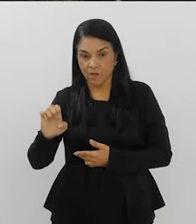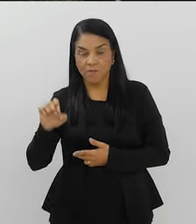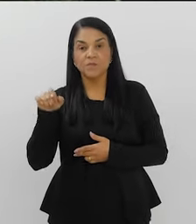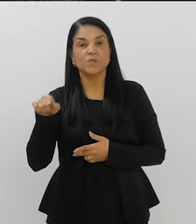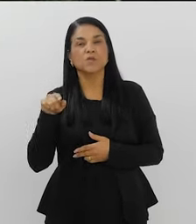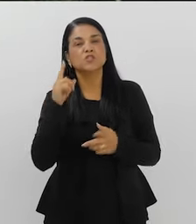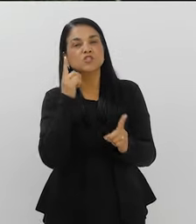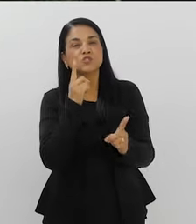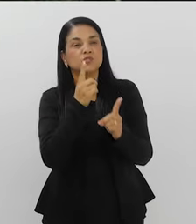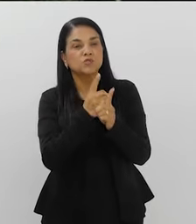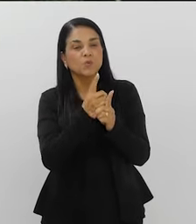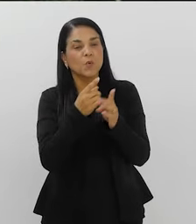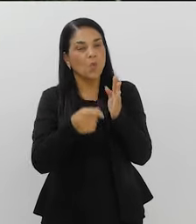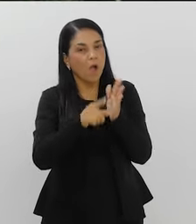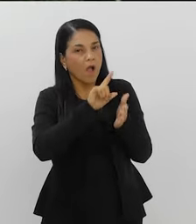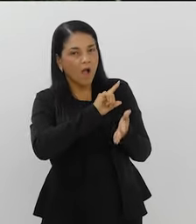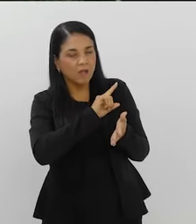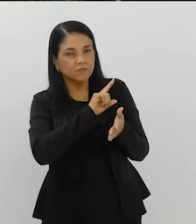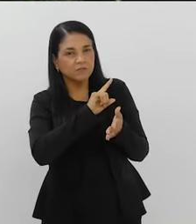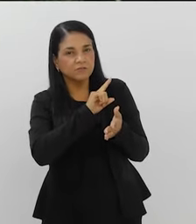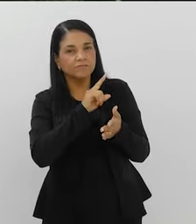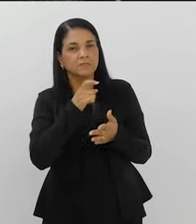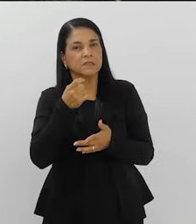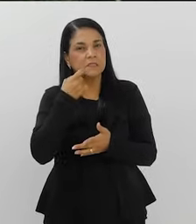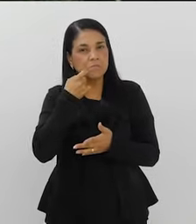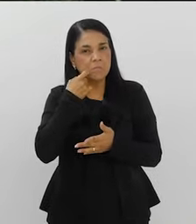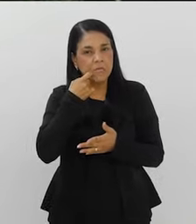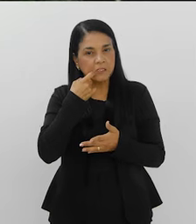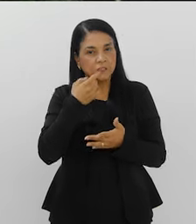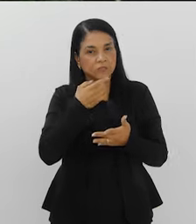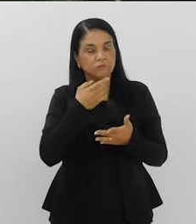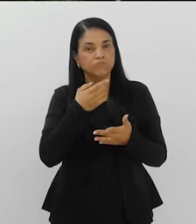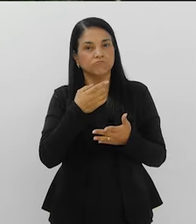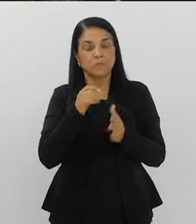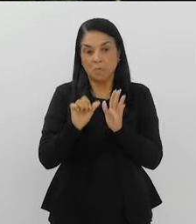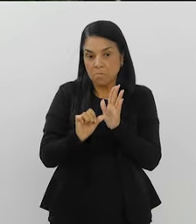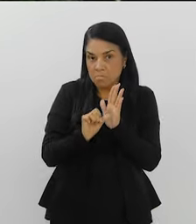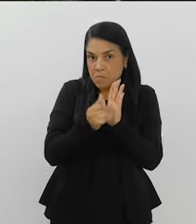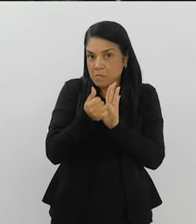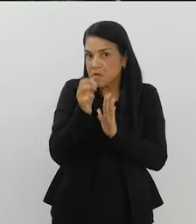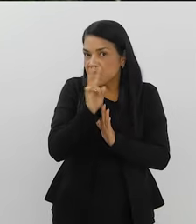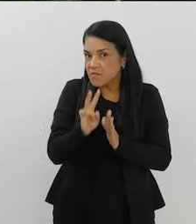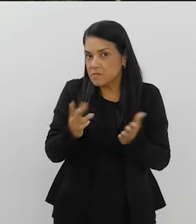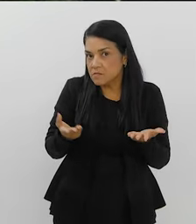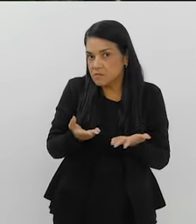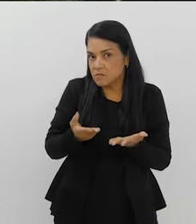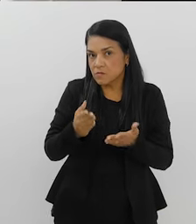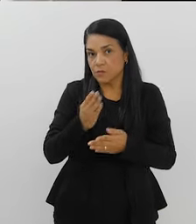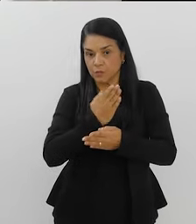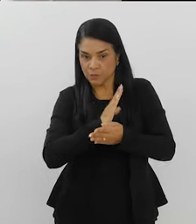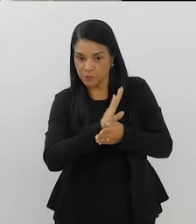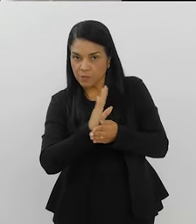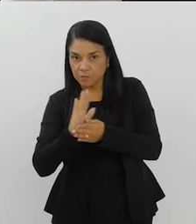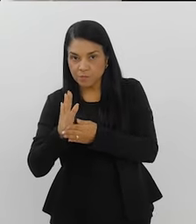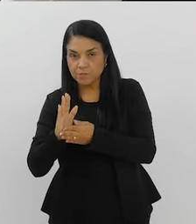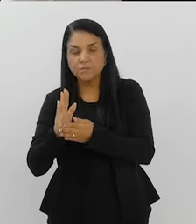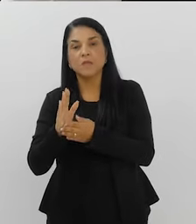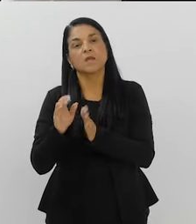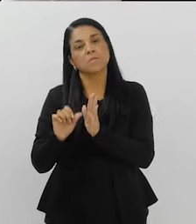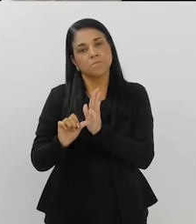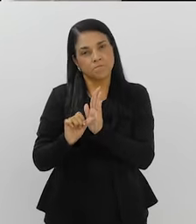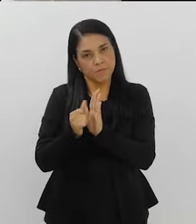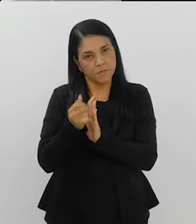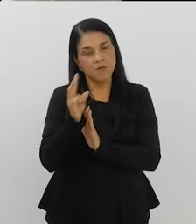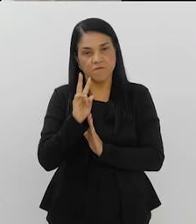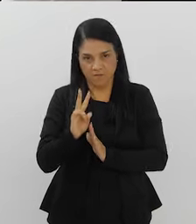foi descoberta outras vezes em seres aquáticos, mas em tubarões foi a primeira vez? Isso, isso. Foi a primeira